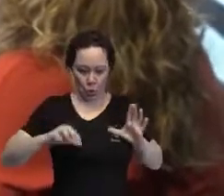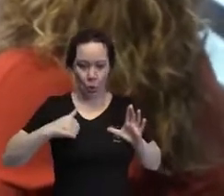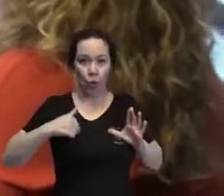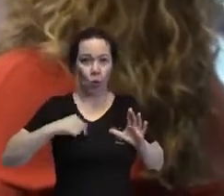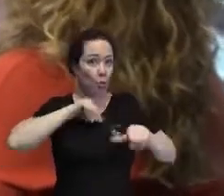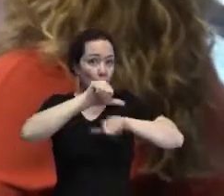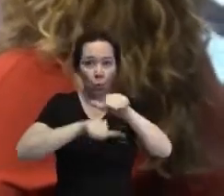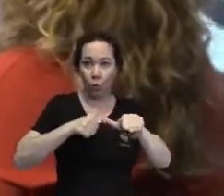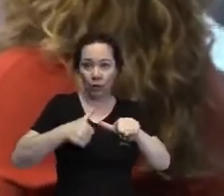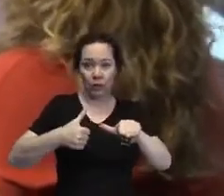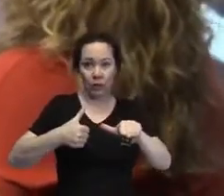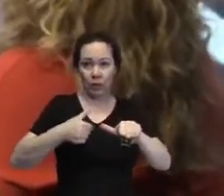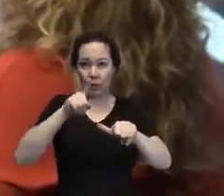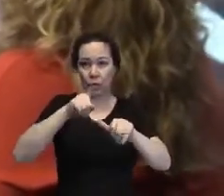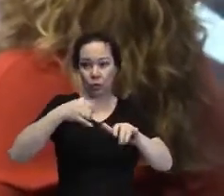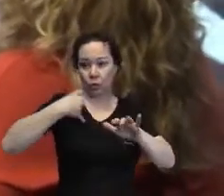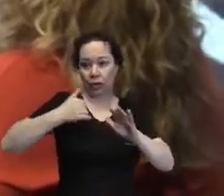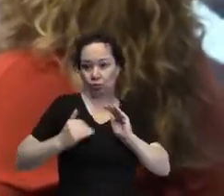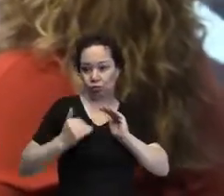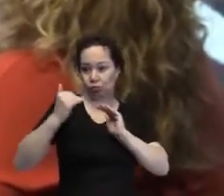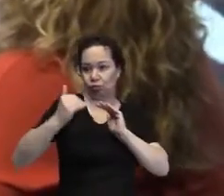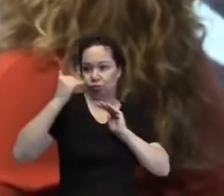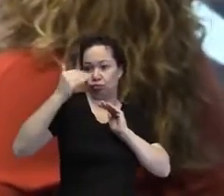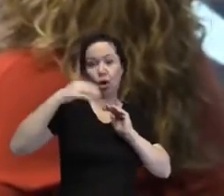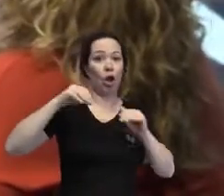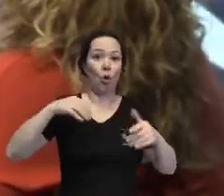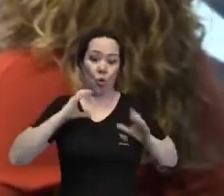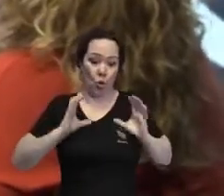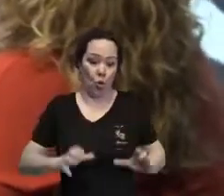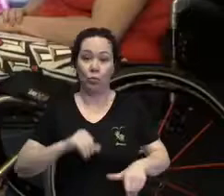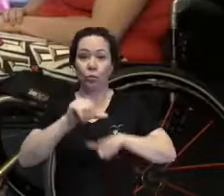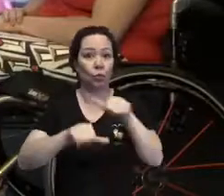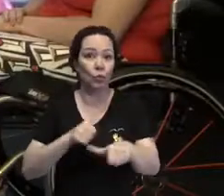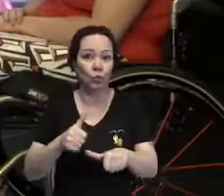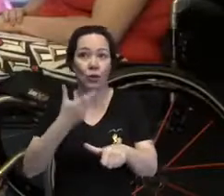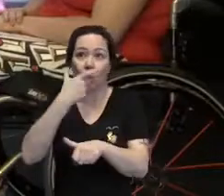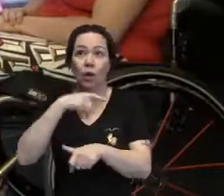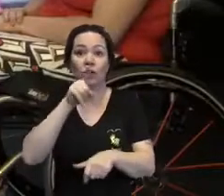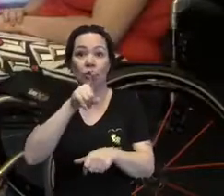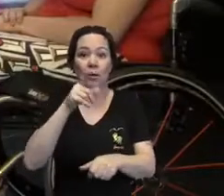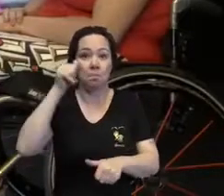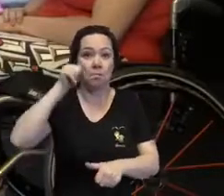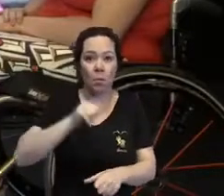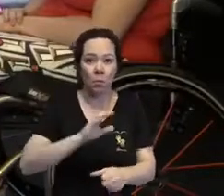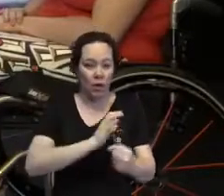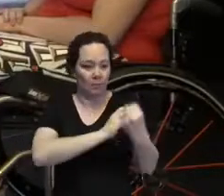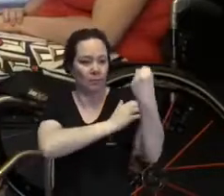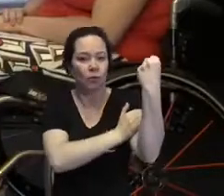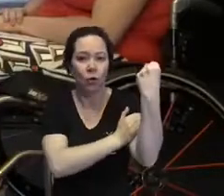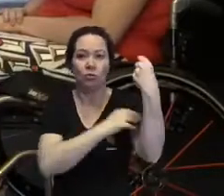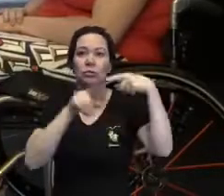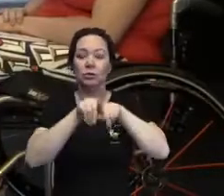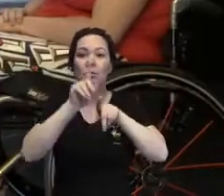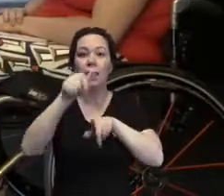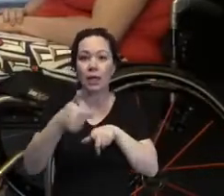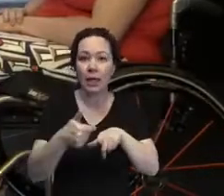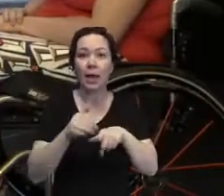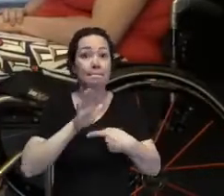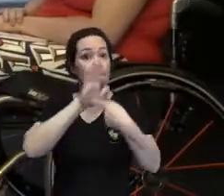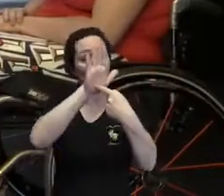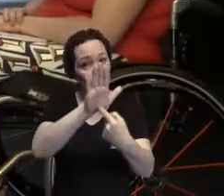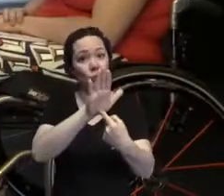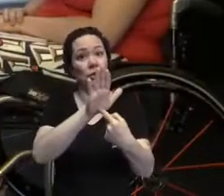mudar. Eu acho que ser uma mulher forte é também falar sobre essas vulnerabilidades,